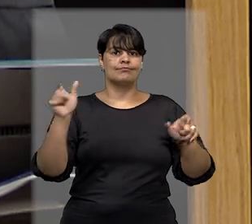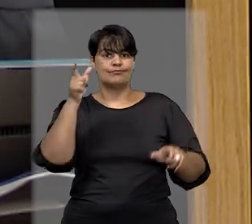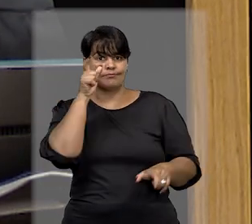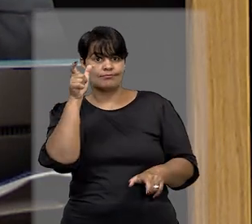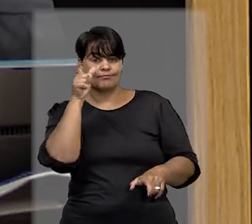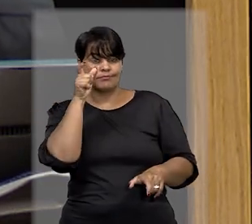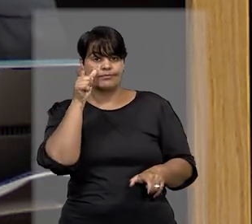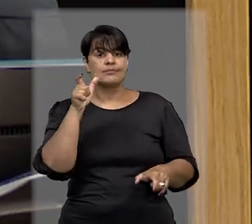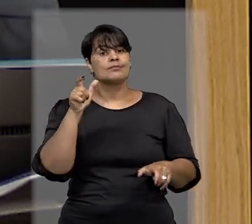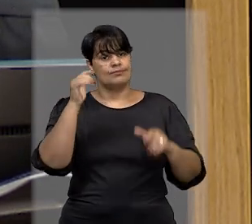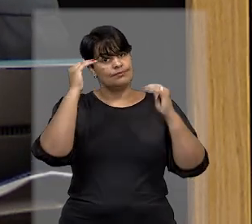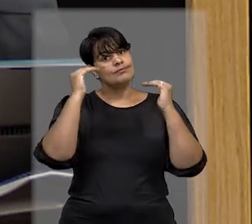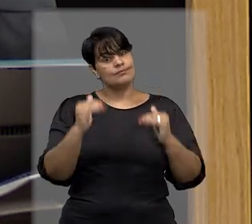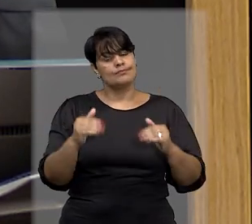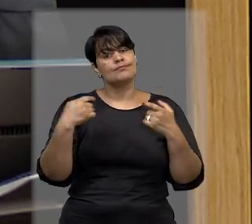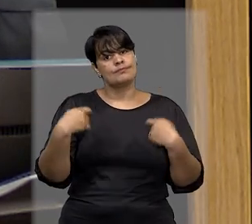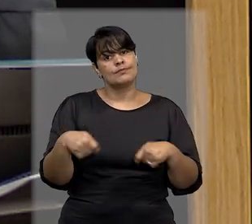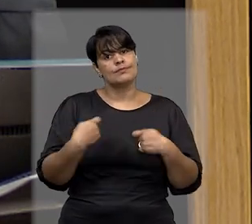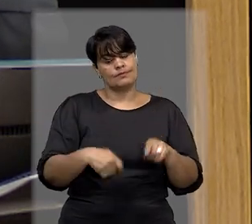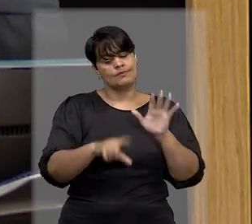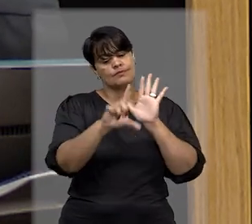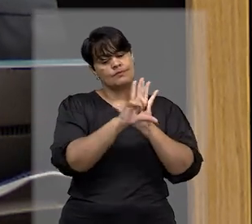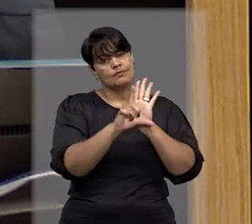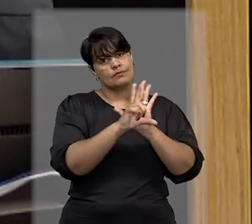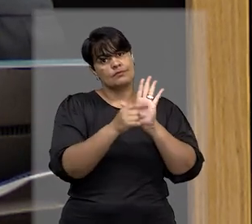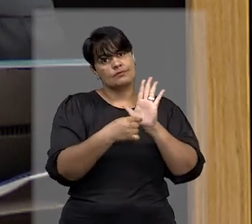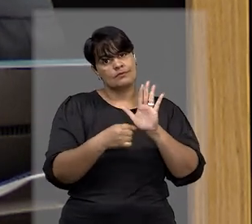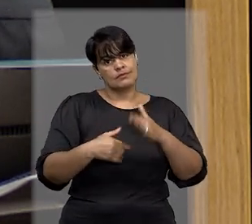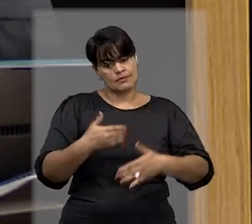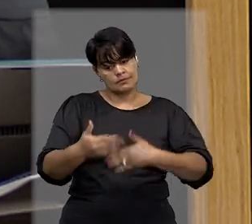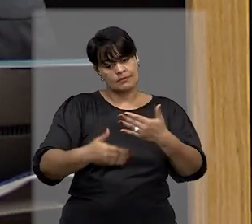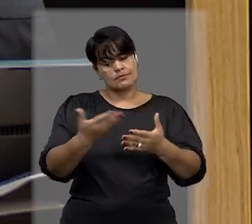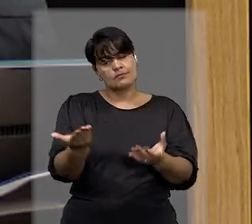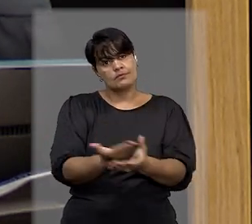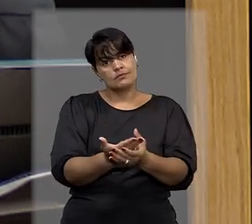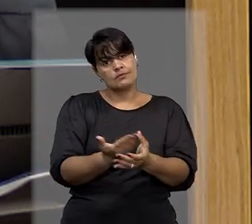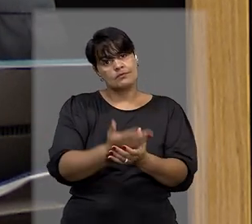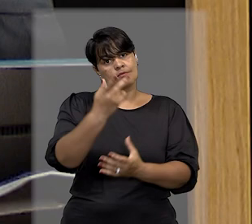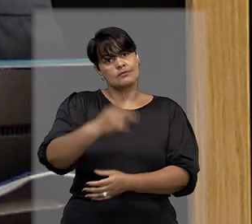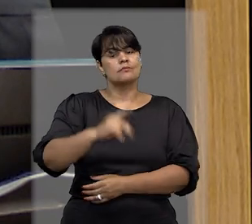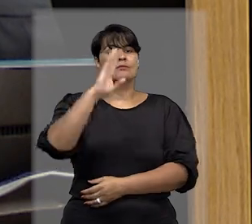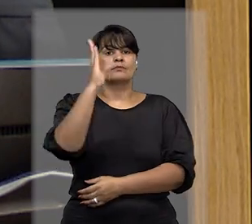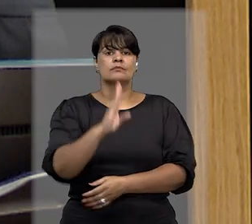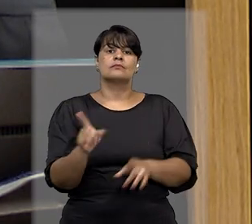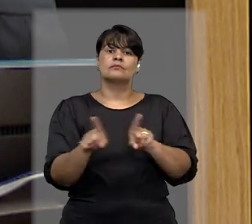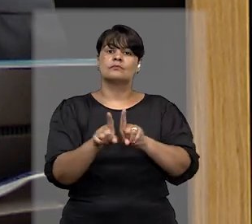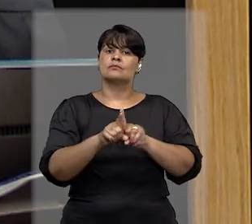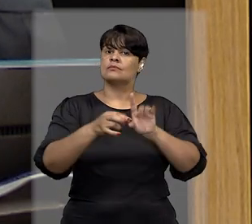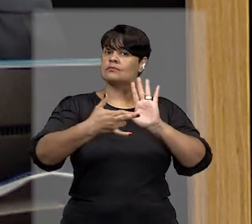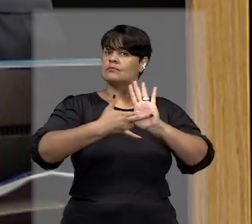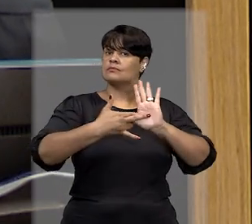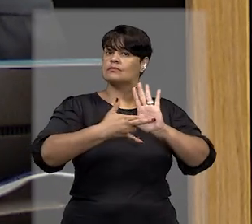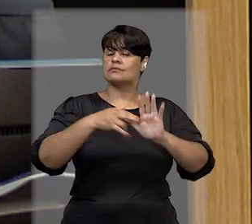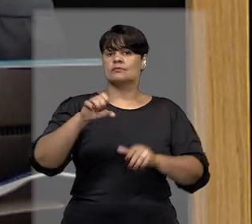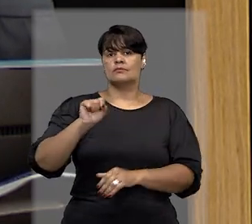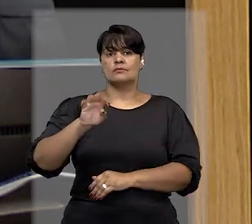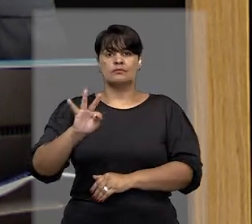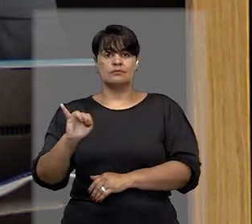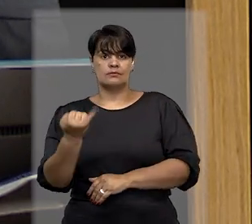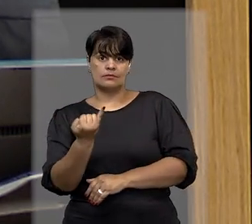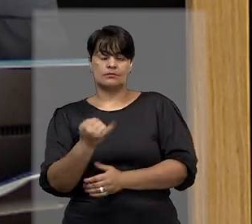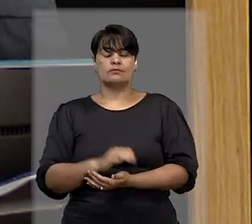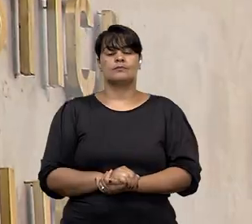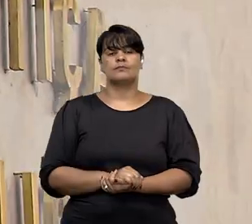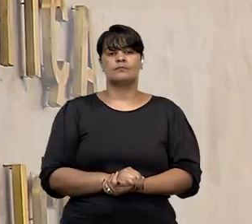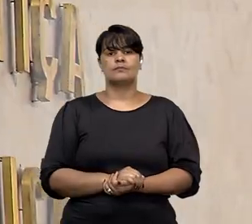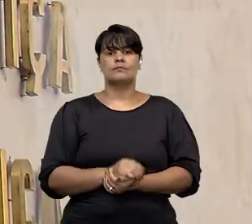acordo com o estabelecido na legislação processual brasileira e no regimento interno do STJ. A presidente do